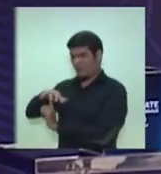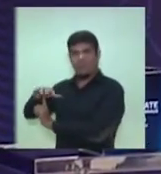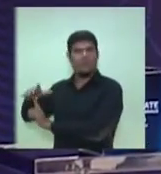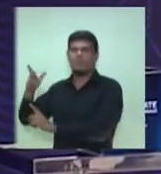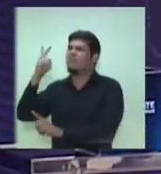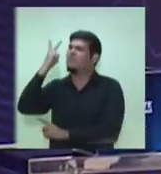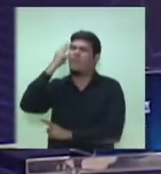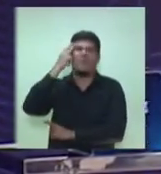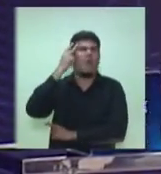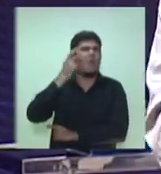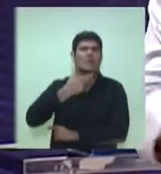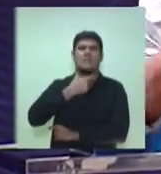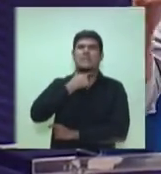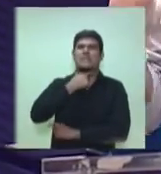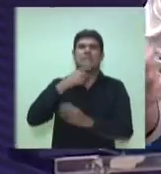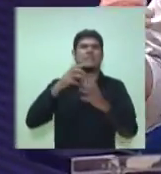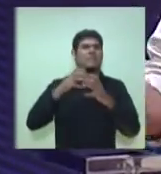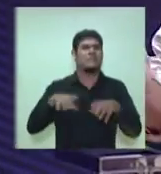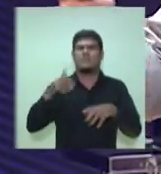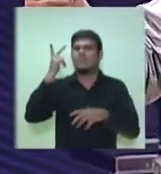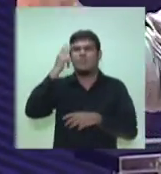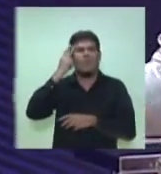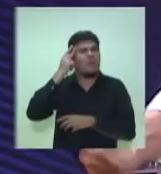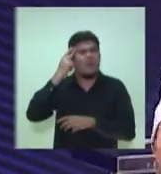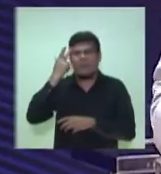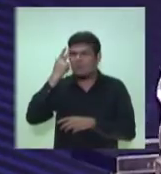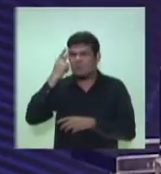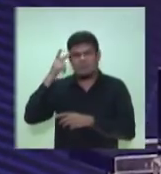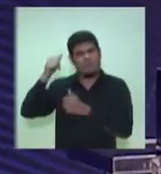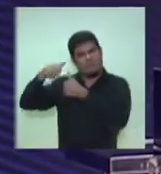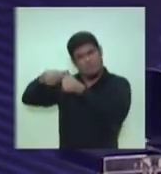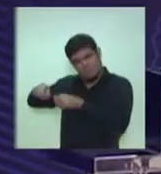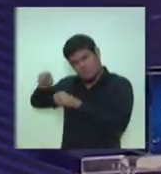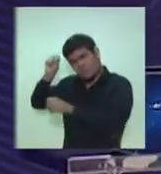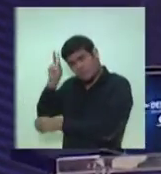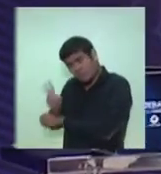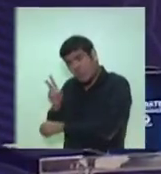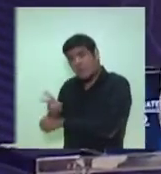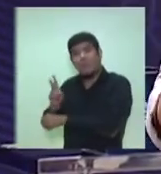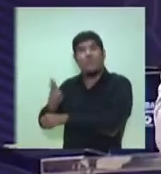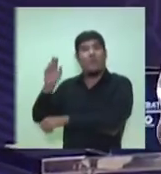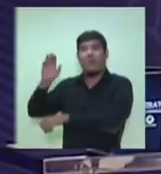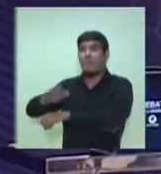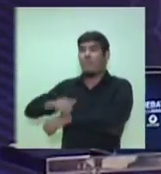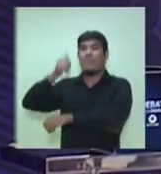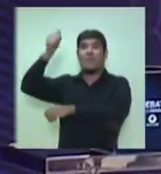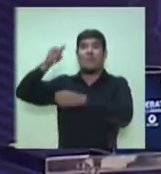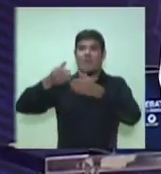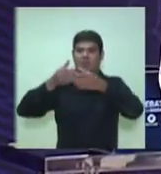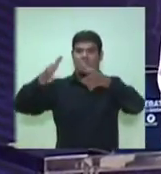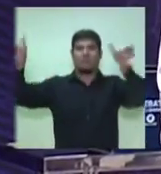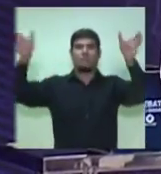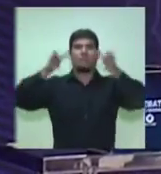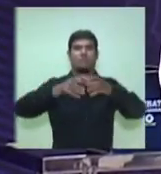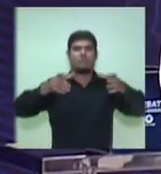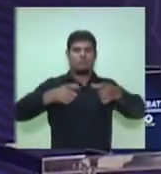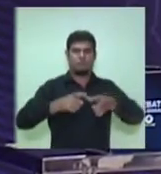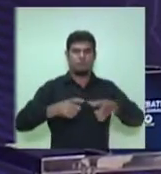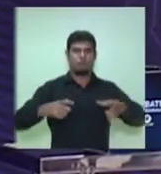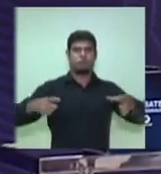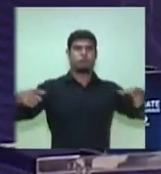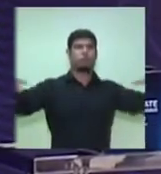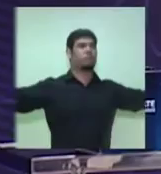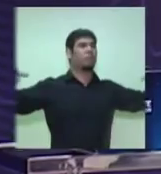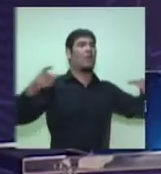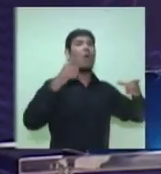mundo, atinge a eles também. Mas eles vão permanecer, sim, onde estão. Nós vamos ampliar as galerias populares nos bairros, porque essa é a destinação, transformá-los